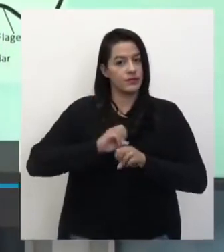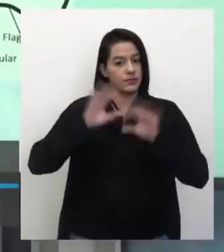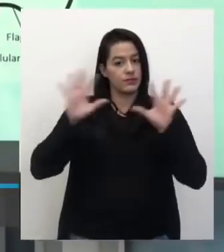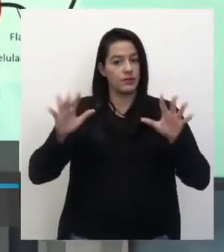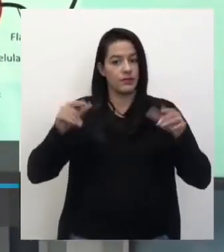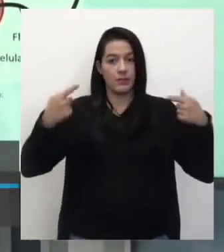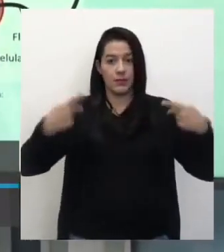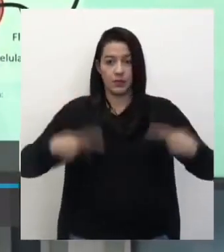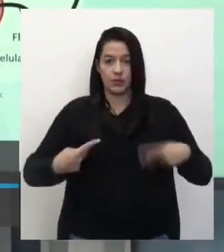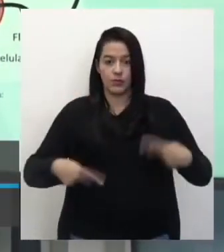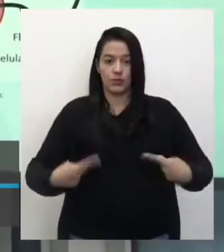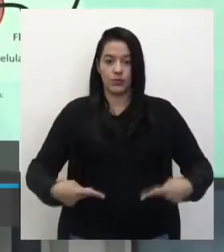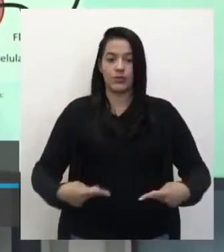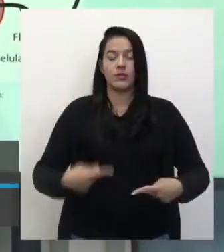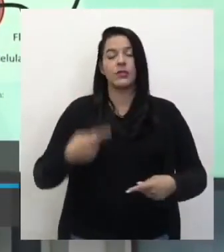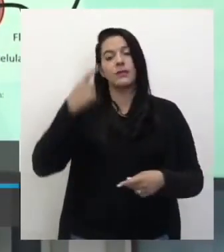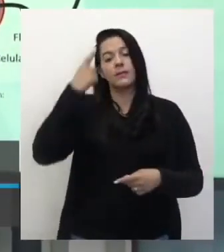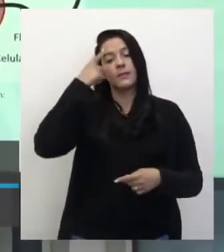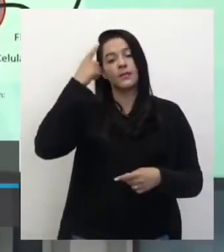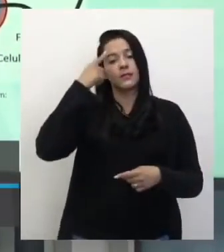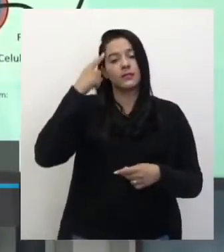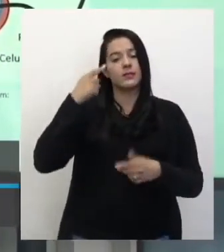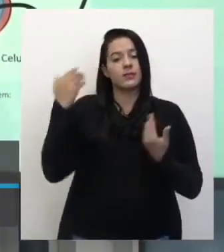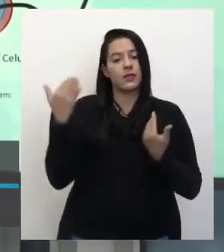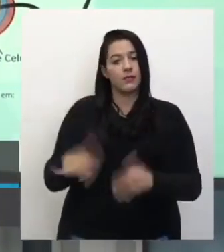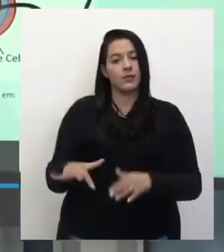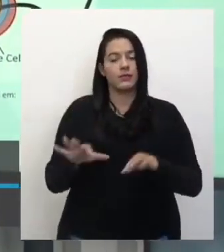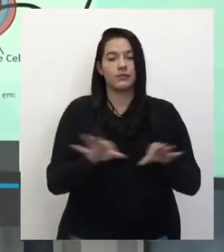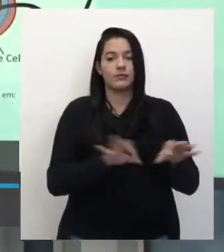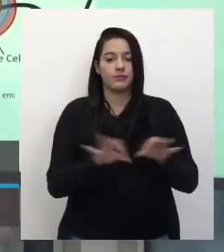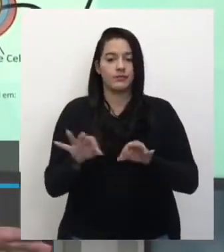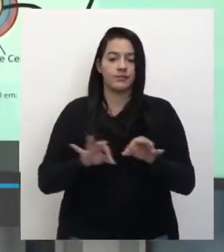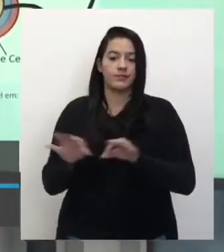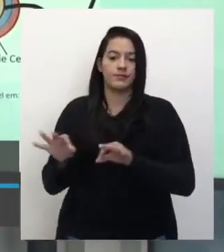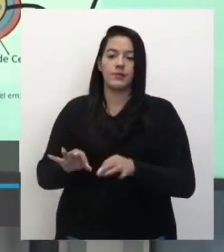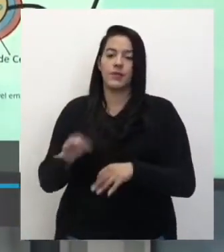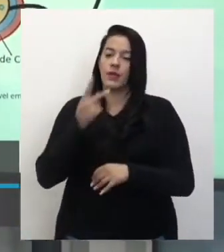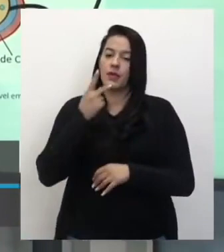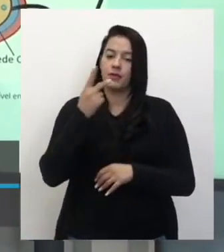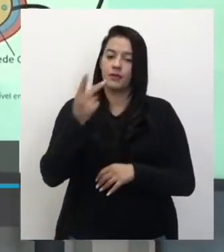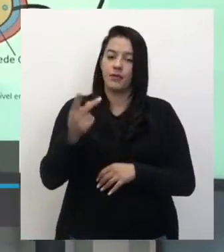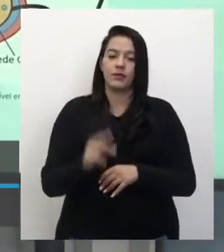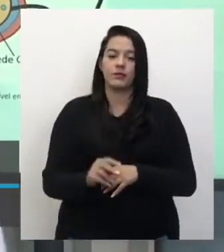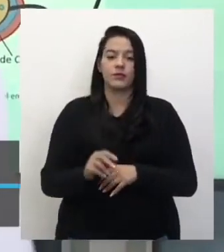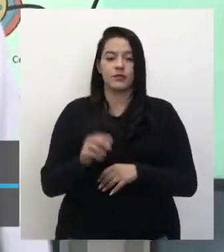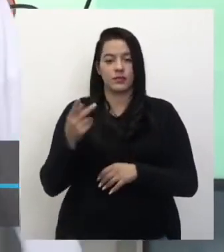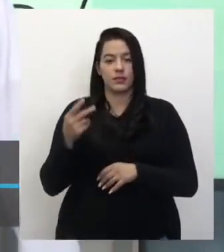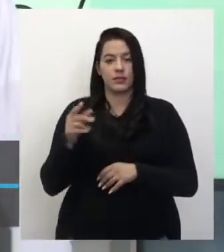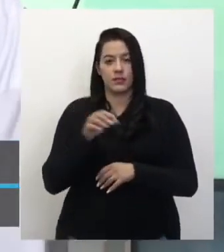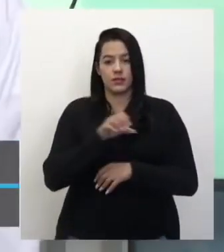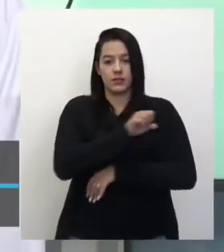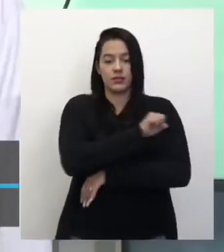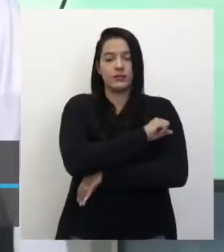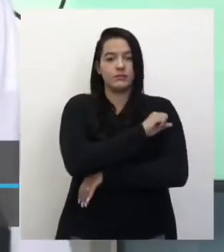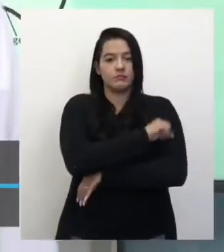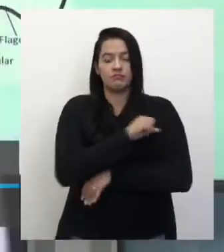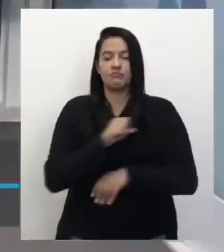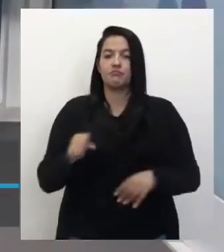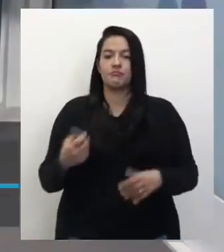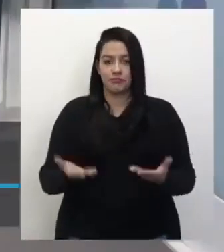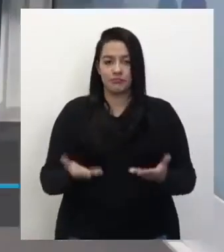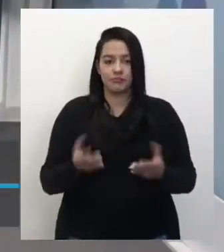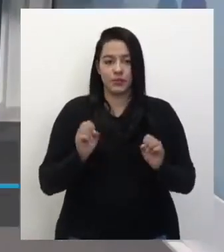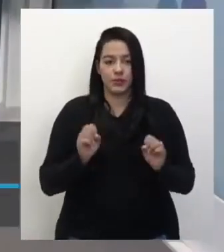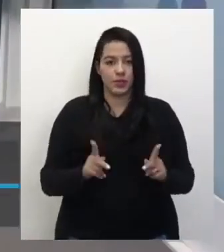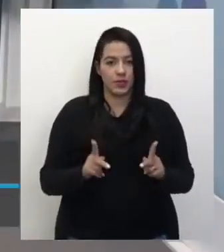aqui, tá? Até pensando nas provas que a gente vai fazer lá pra frente. A gente fala que é o único ser vivo que não é formado por célula. Tá bom? Então, ótimo.